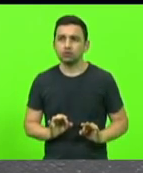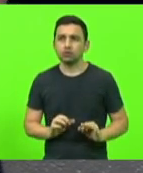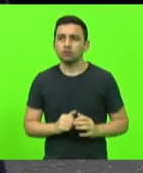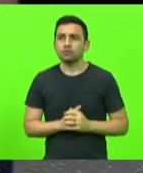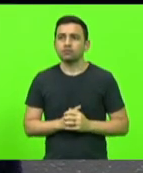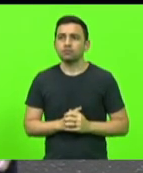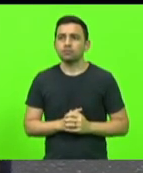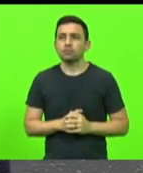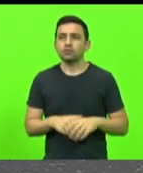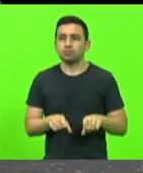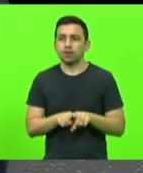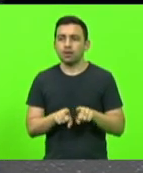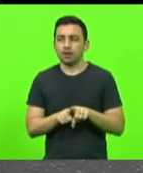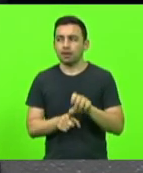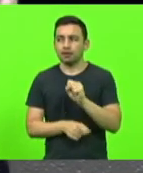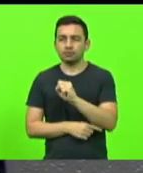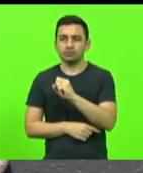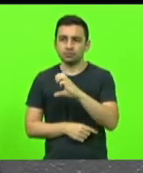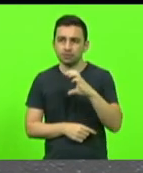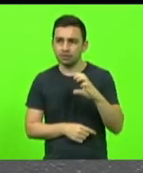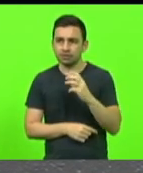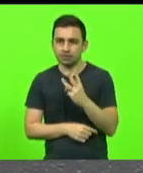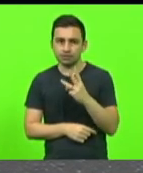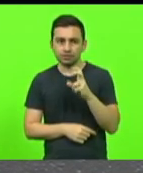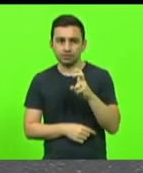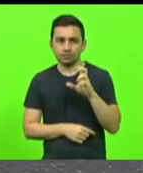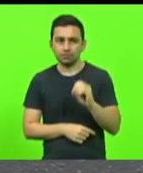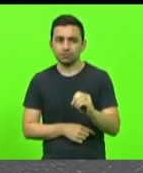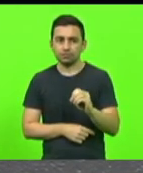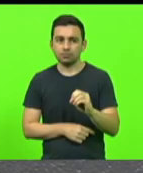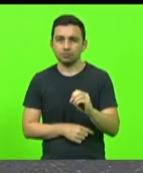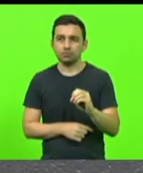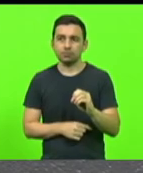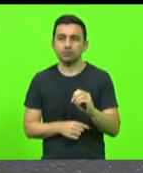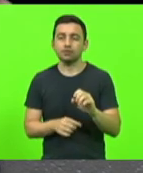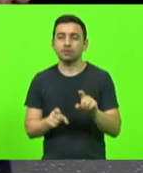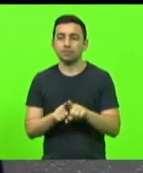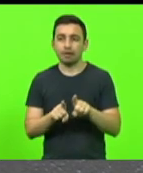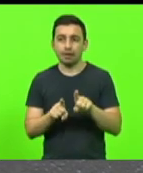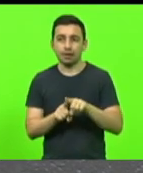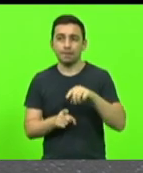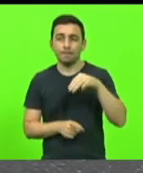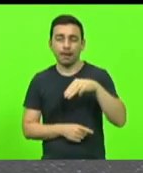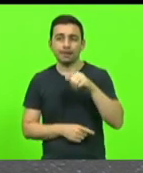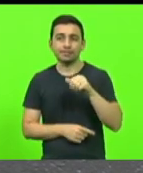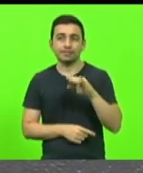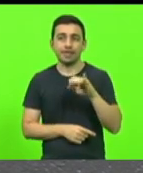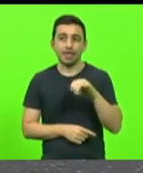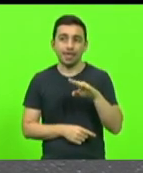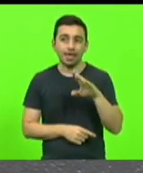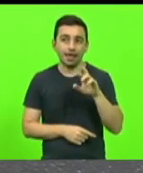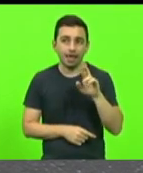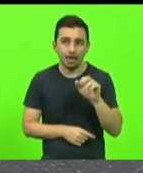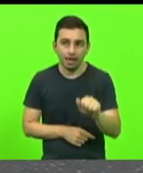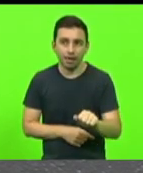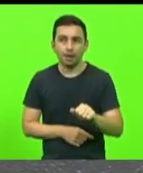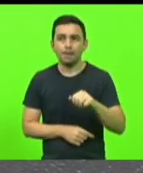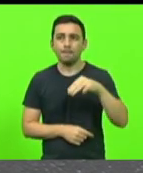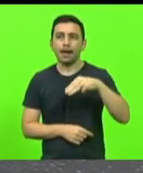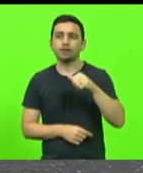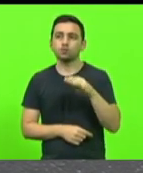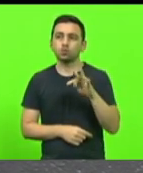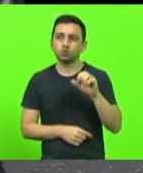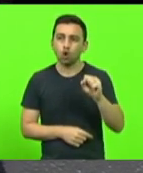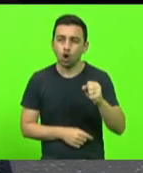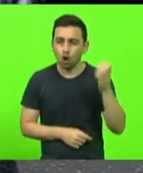SC 350, a ligação a Curitibanos, a Macieira, a Matos Costa, a Porto União,